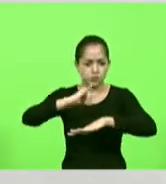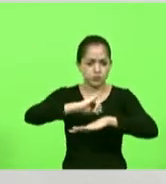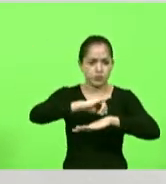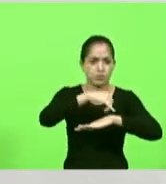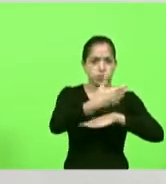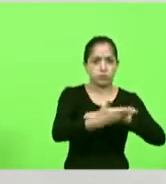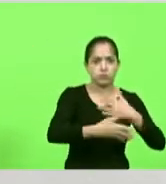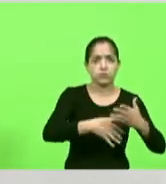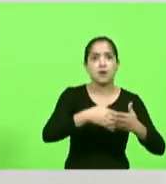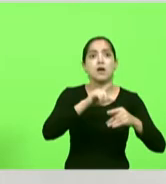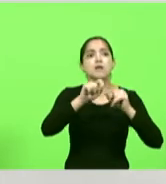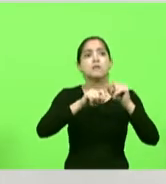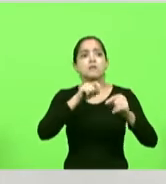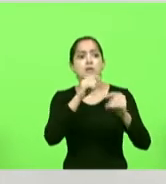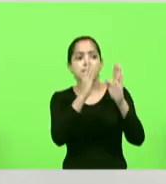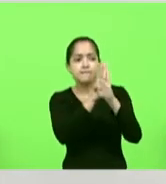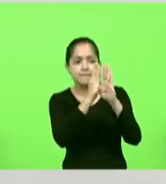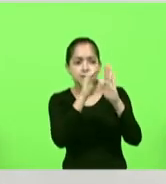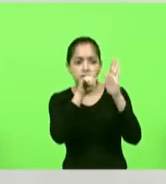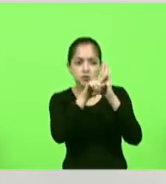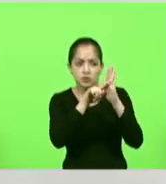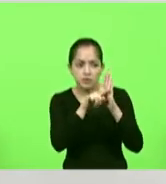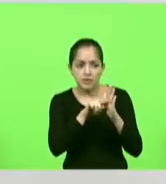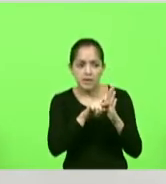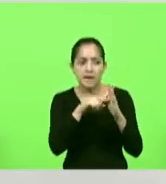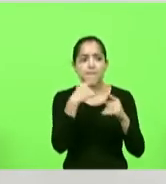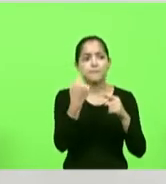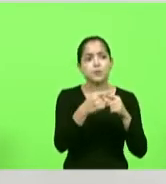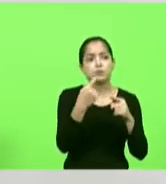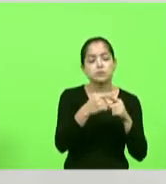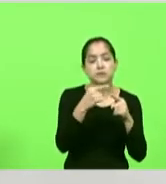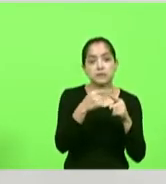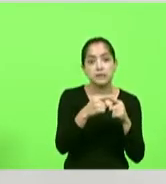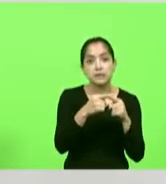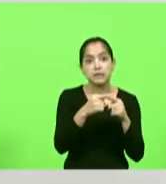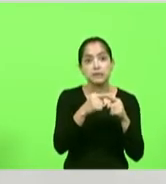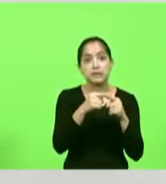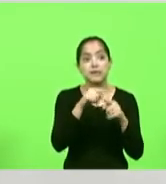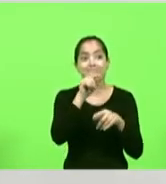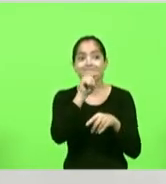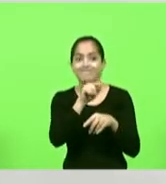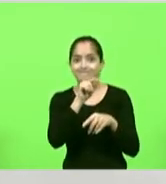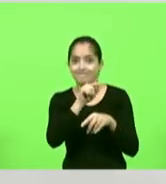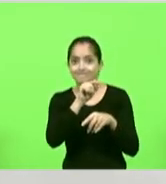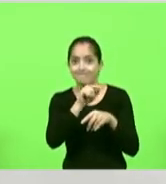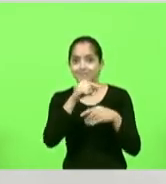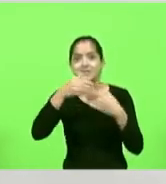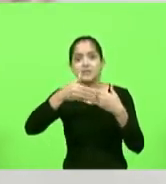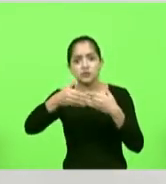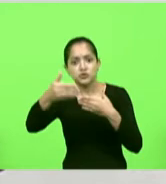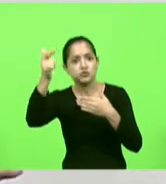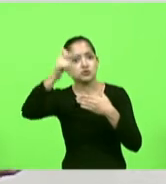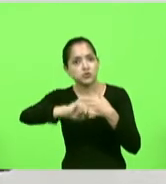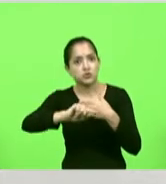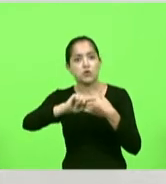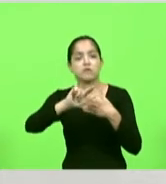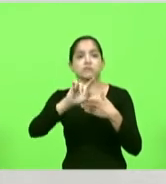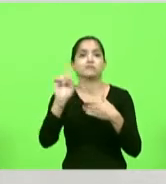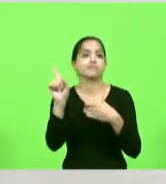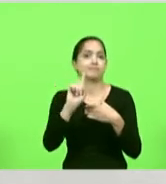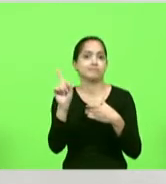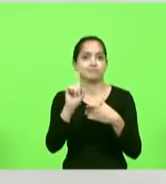para investigar a causa do acidente para que esta causa do acidente não aconteça novamente e mate gente